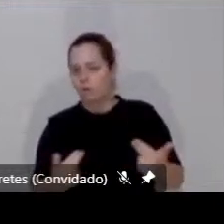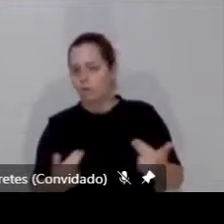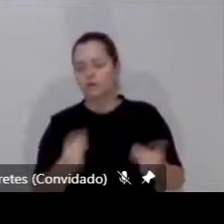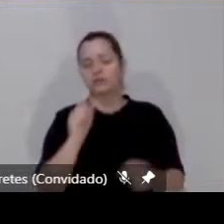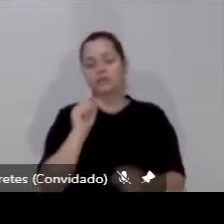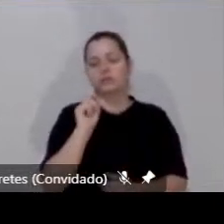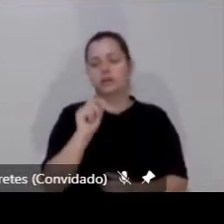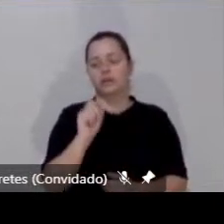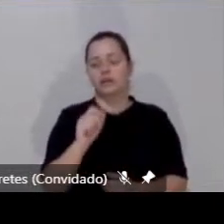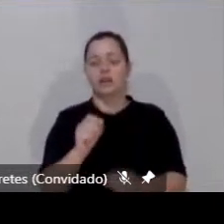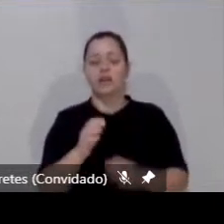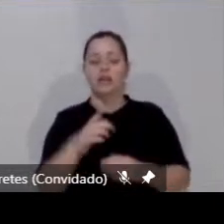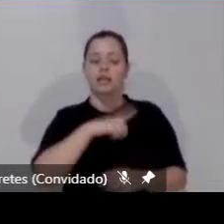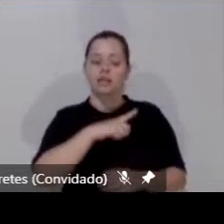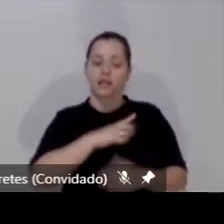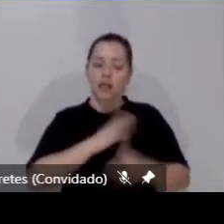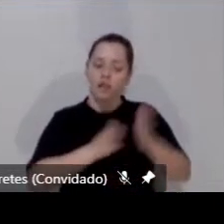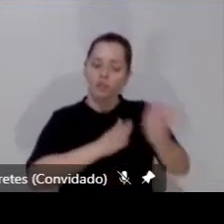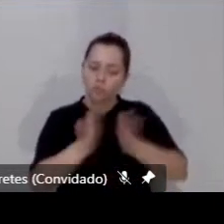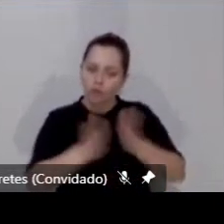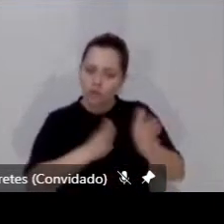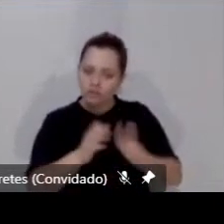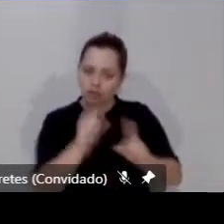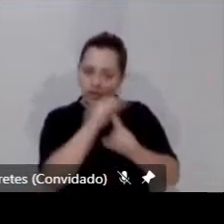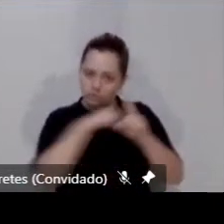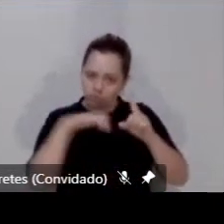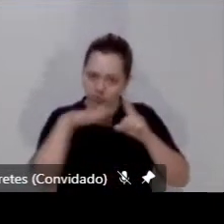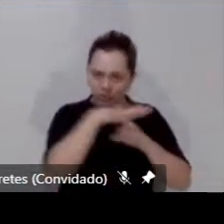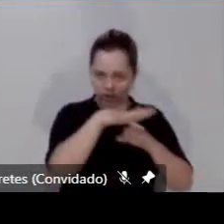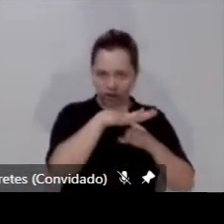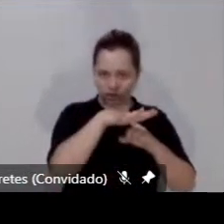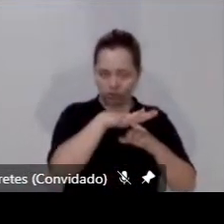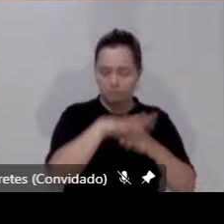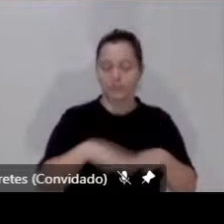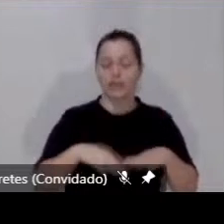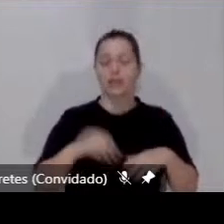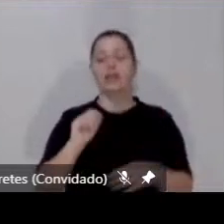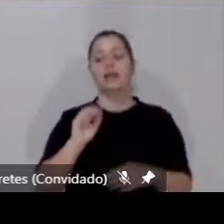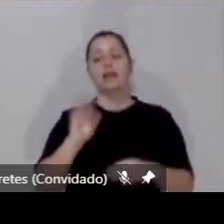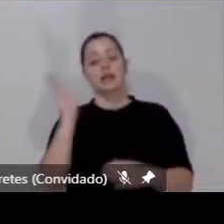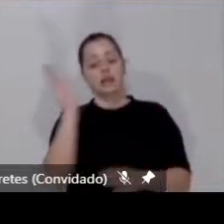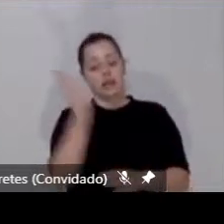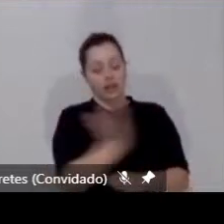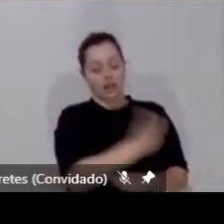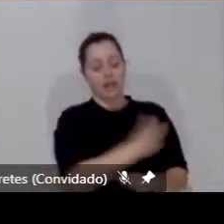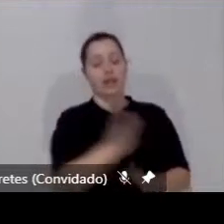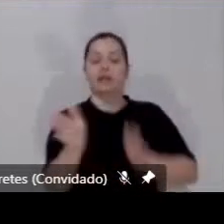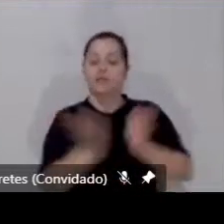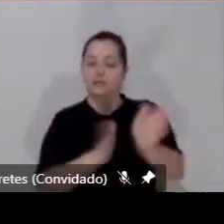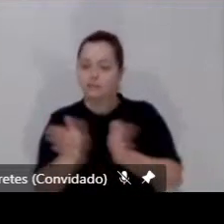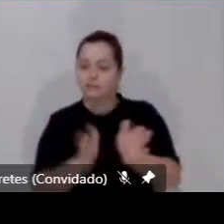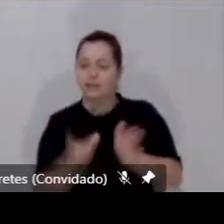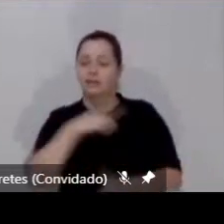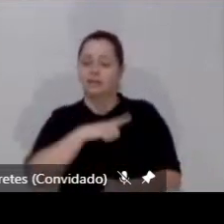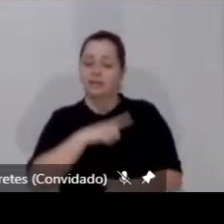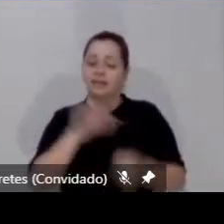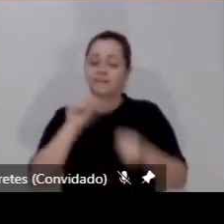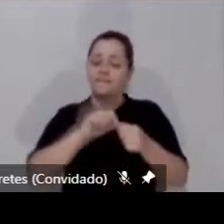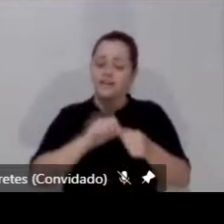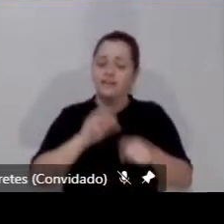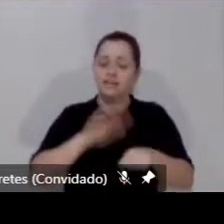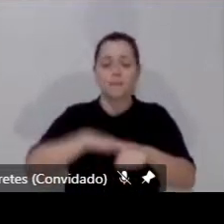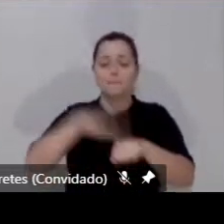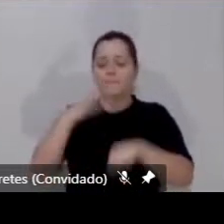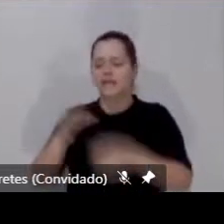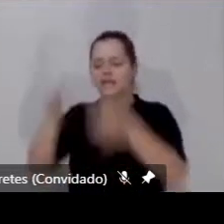se acessa socialmente, e a acessibilidade teria, então, uma faceta um pouco mais concreta,